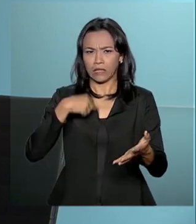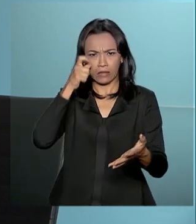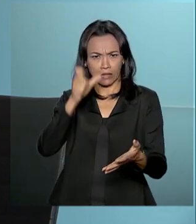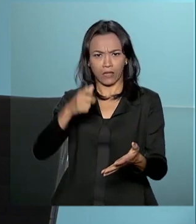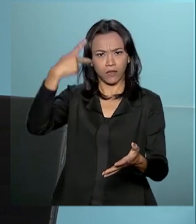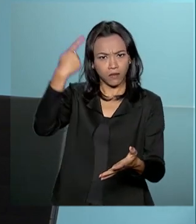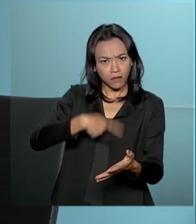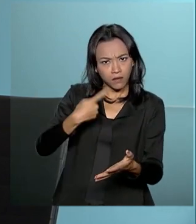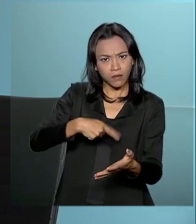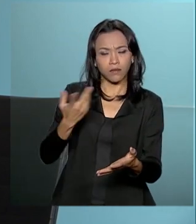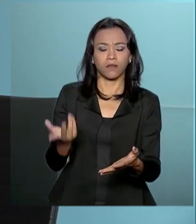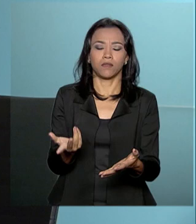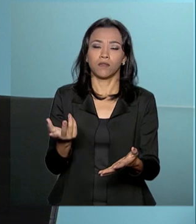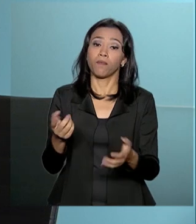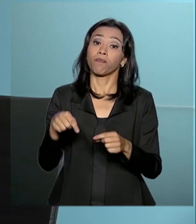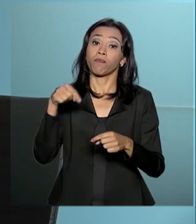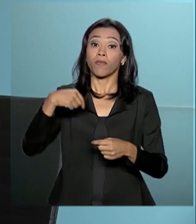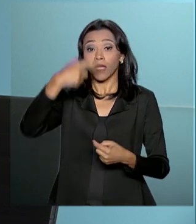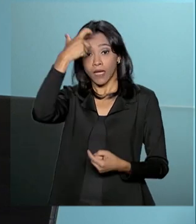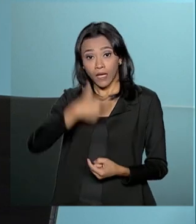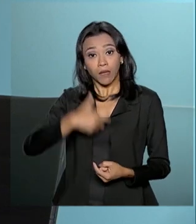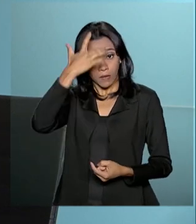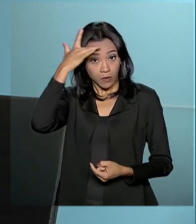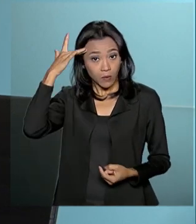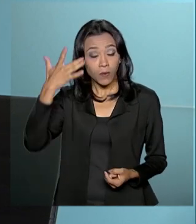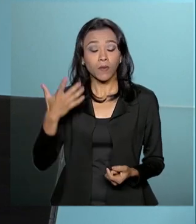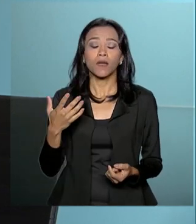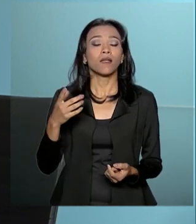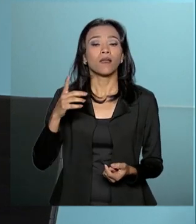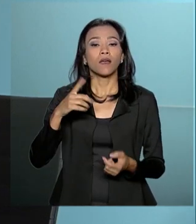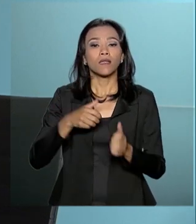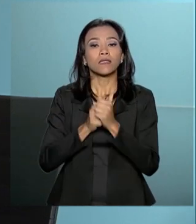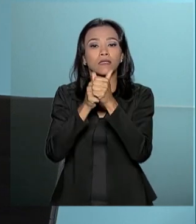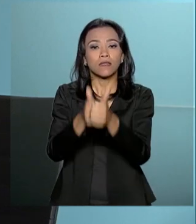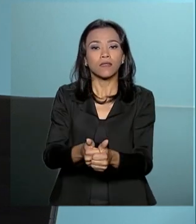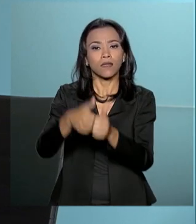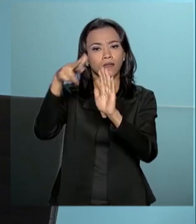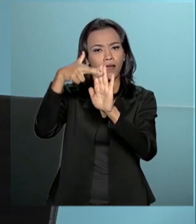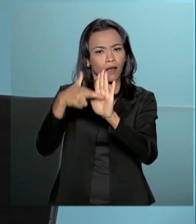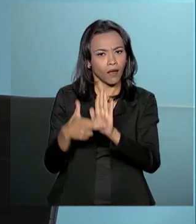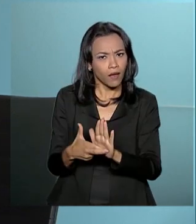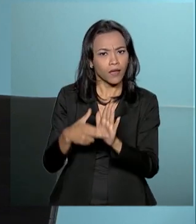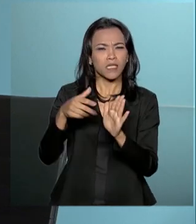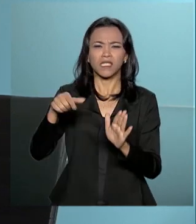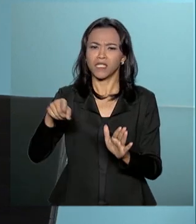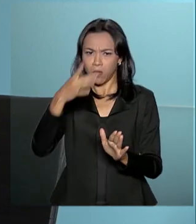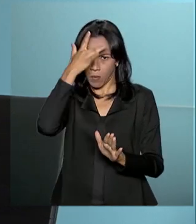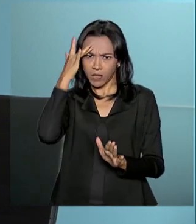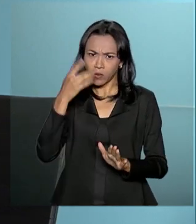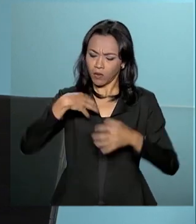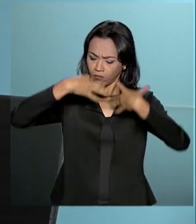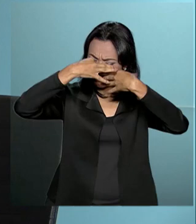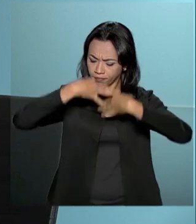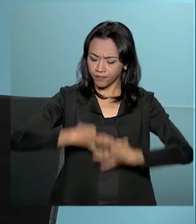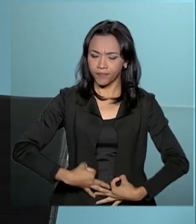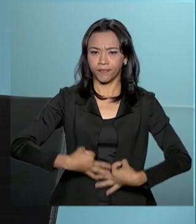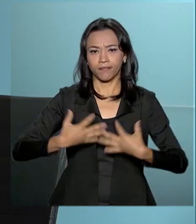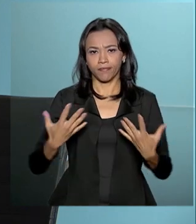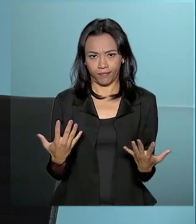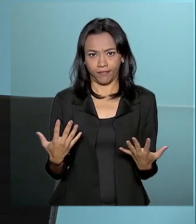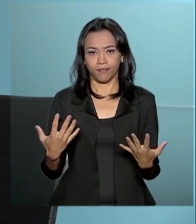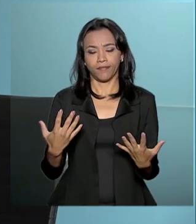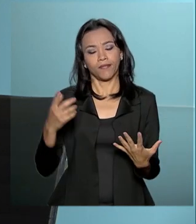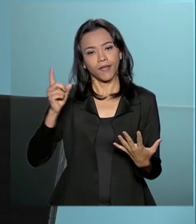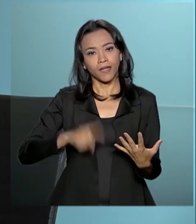será indicado por um cargo, que ele cumpra as normas, que não seja uma pessoa inelegível. Então,